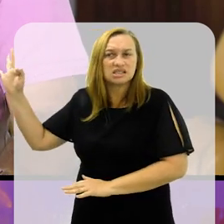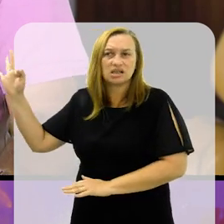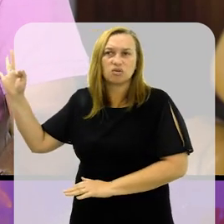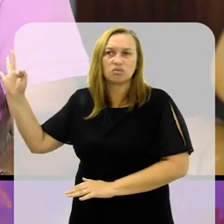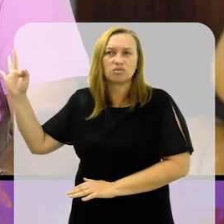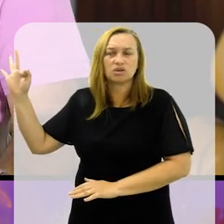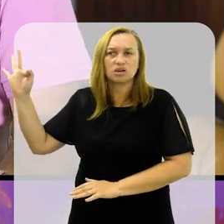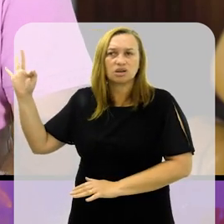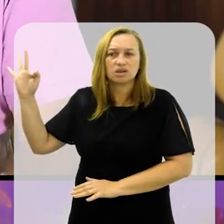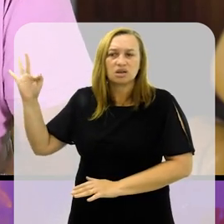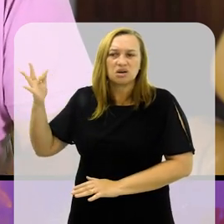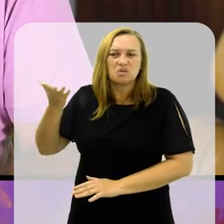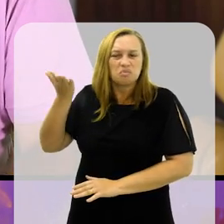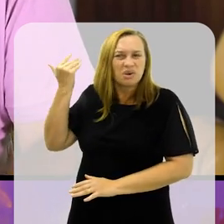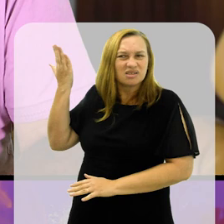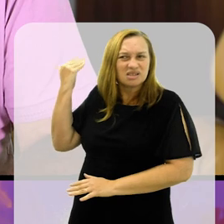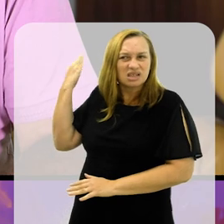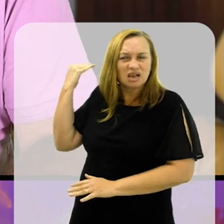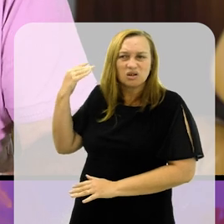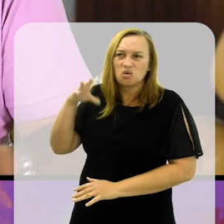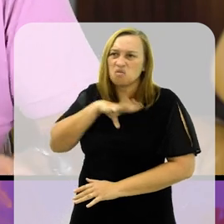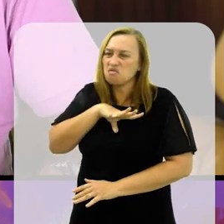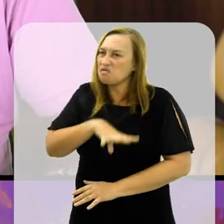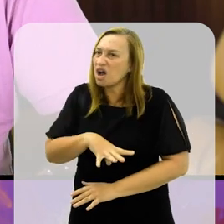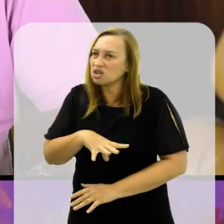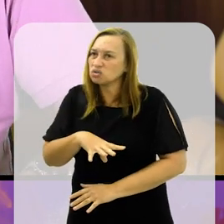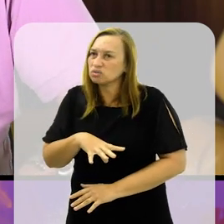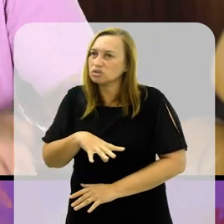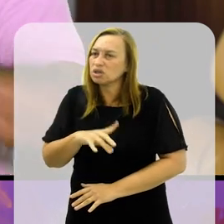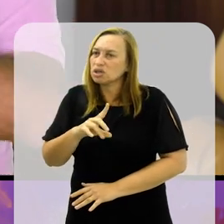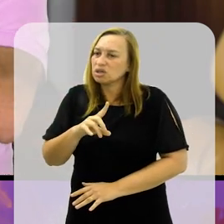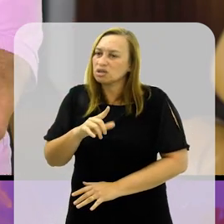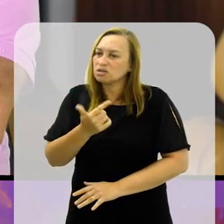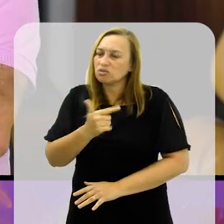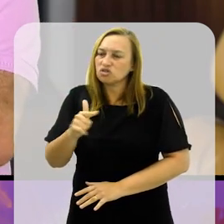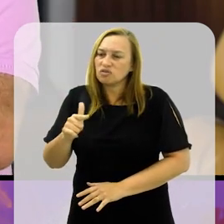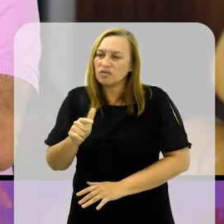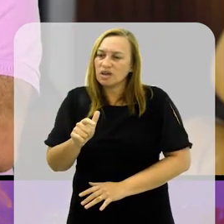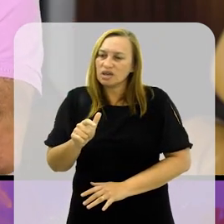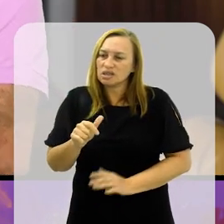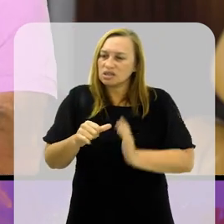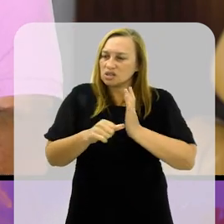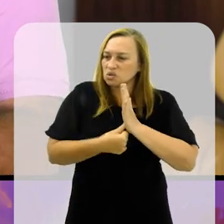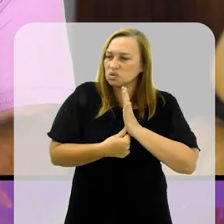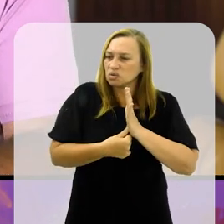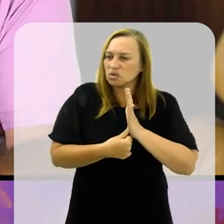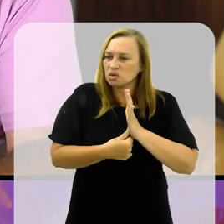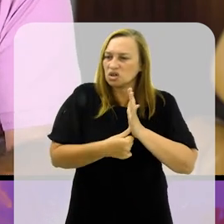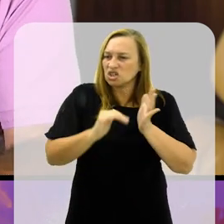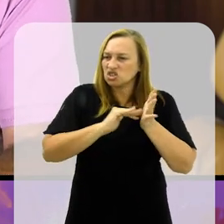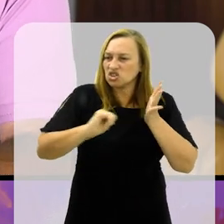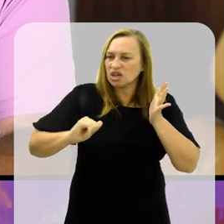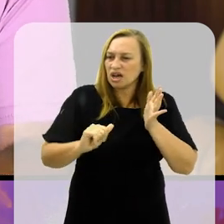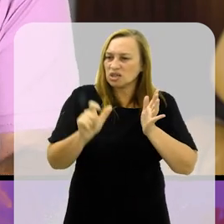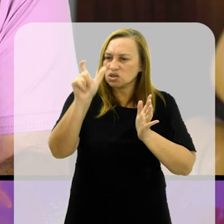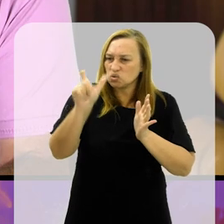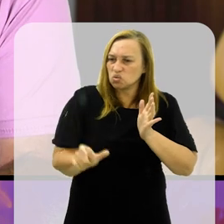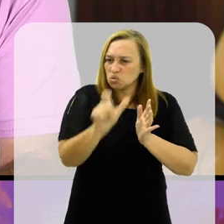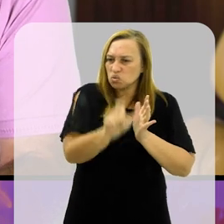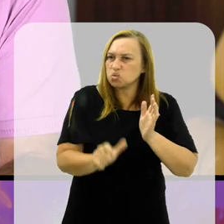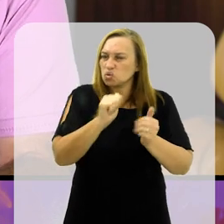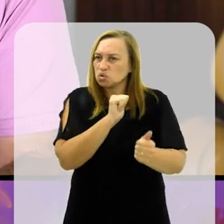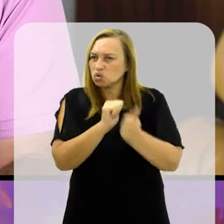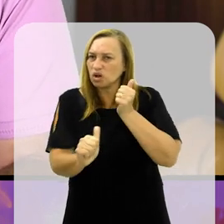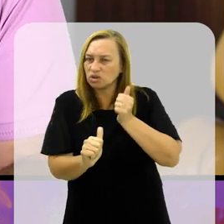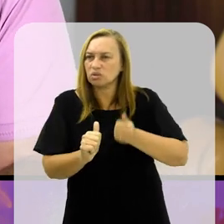aristocracia, à época, para que o Vasco não tivesse aqueles jogadores. E você, brilhantemente,